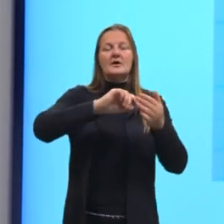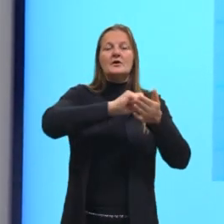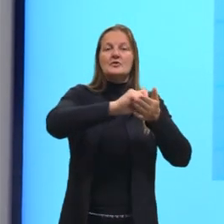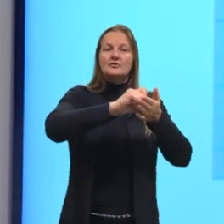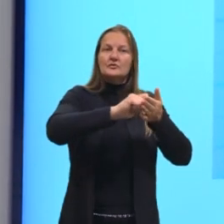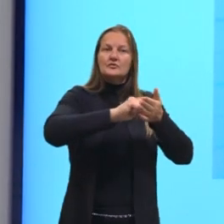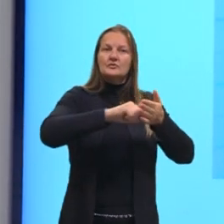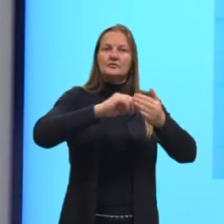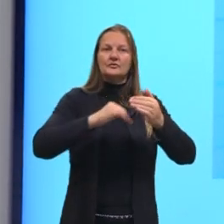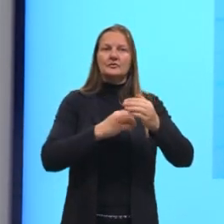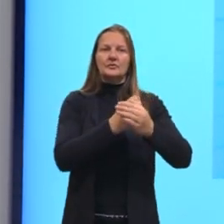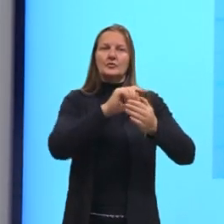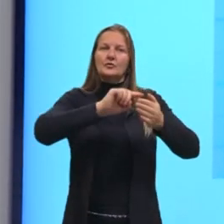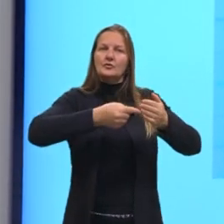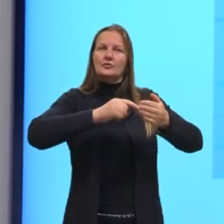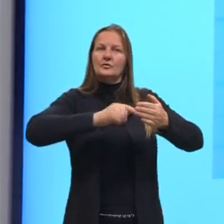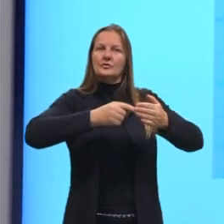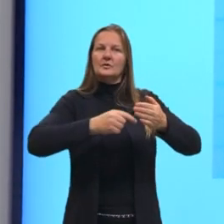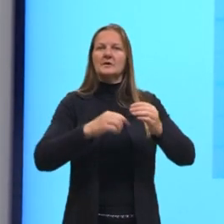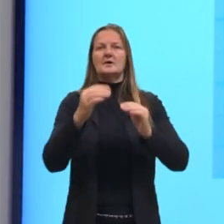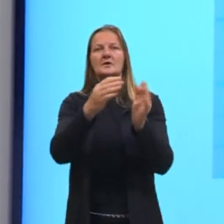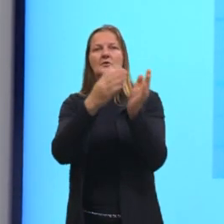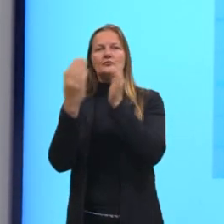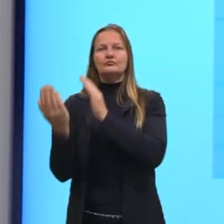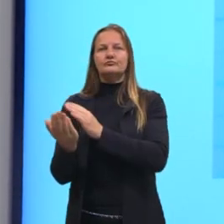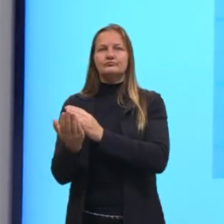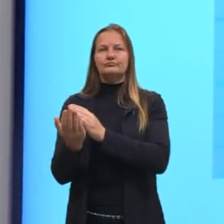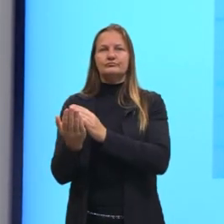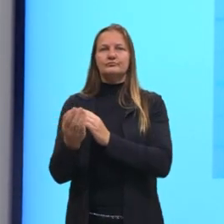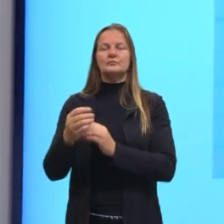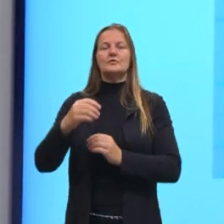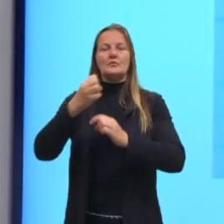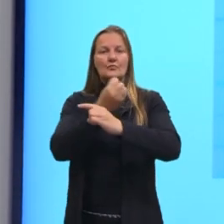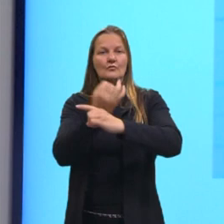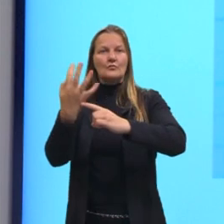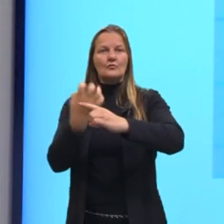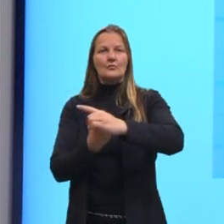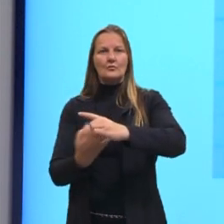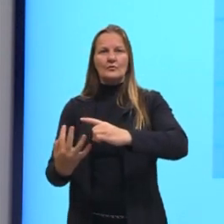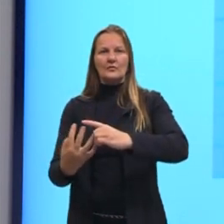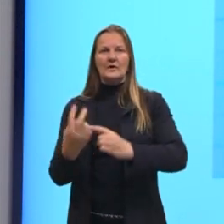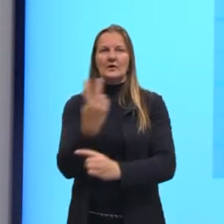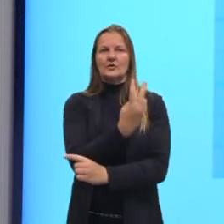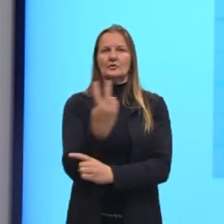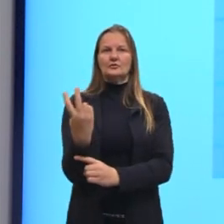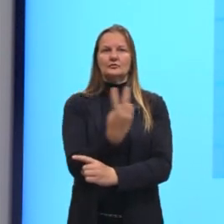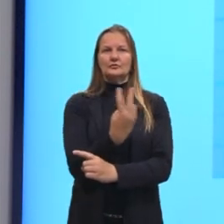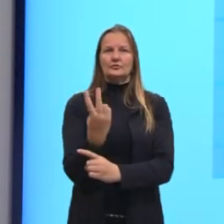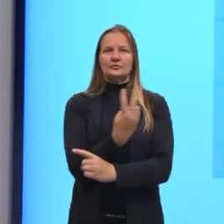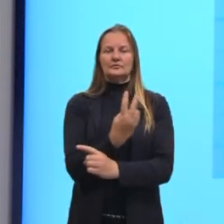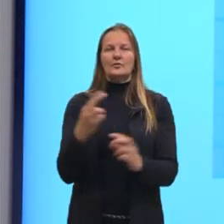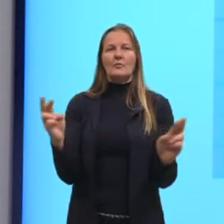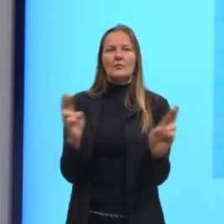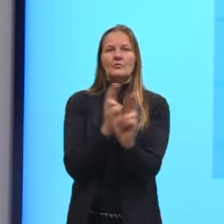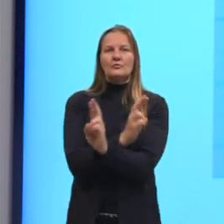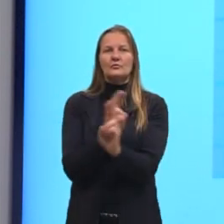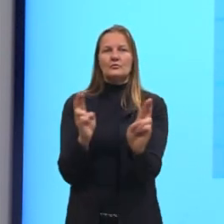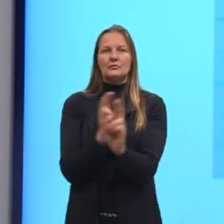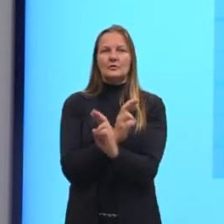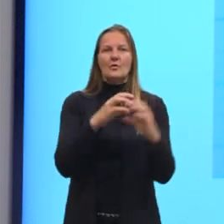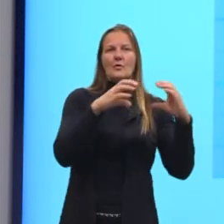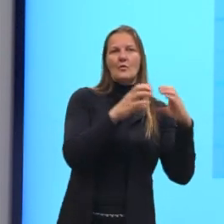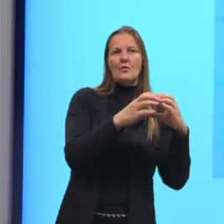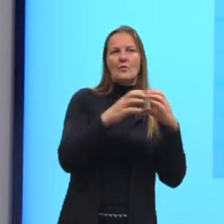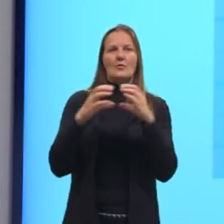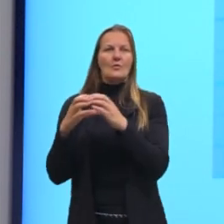seria na forma decimal, ali com vírgula, e aqui na forma fracionária. Como é que eu posso relacionar essas duas formas?